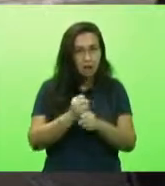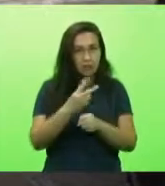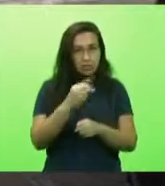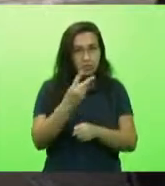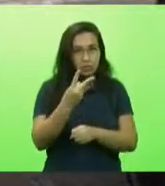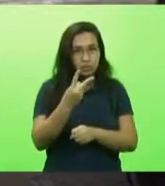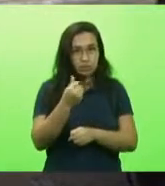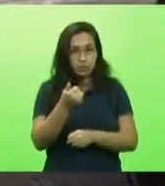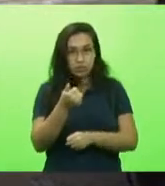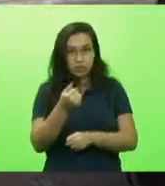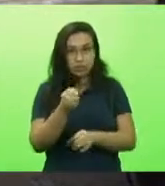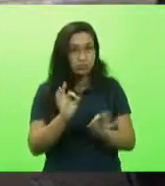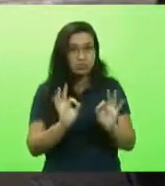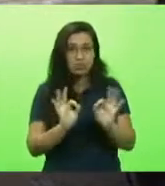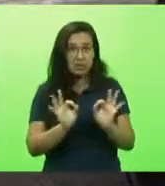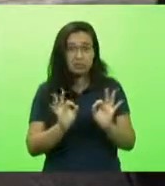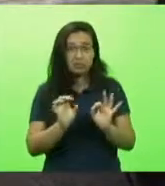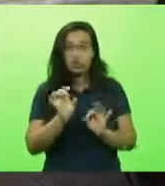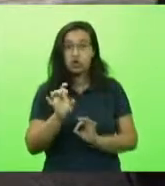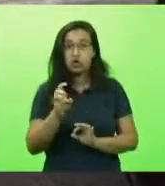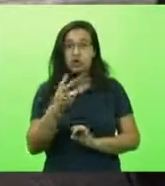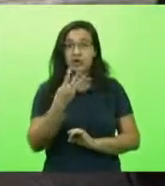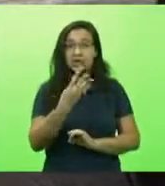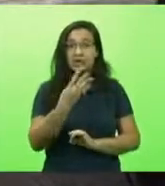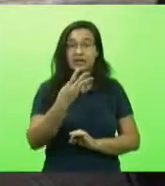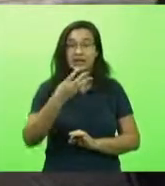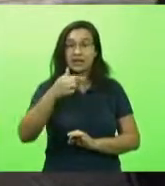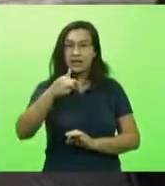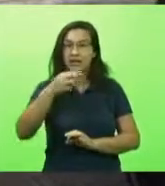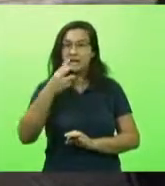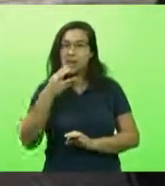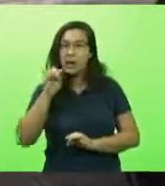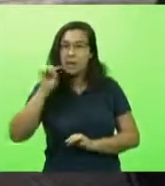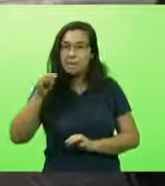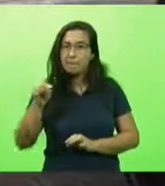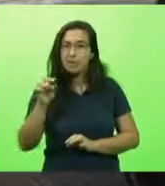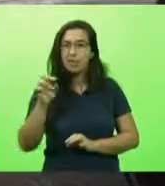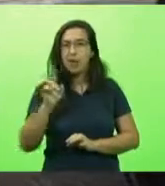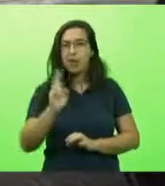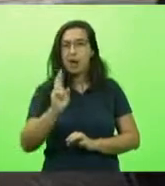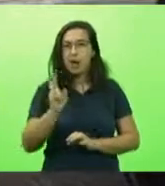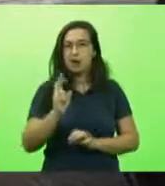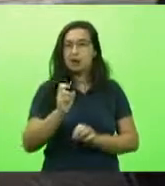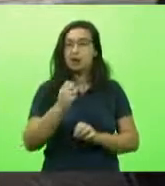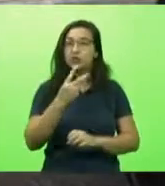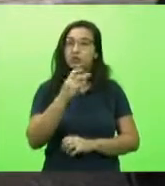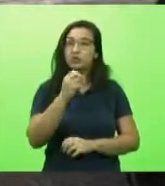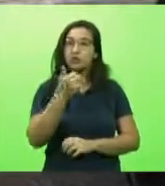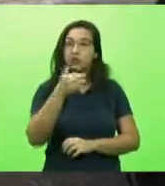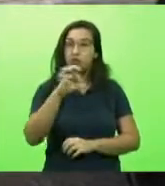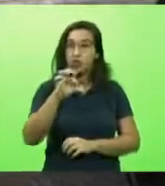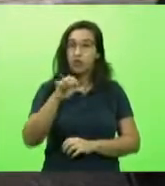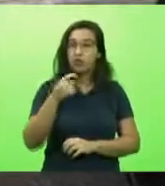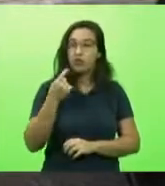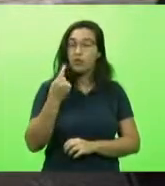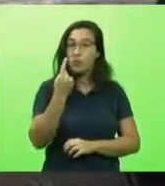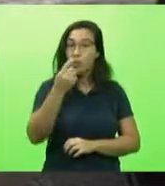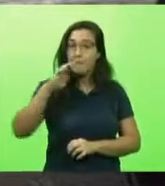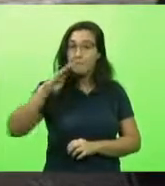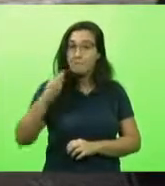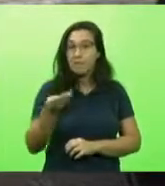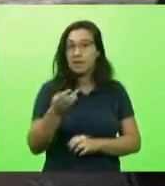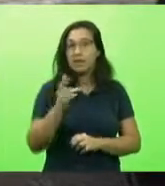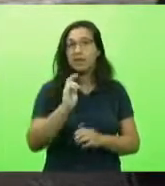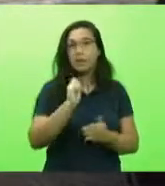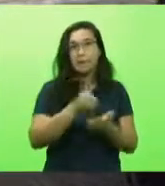376 mil reais, enquanto, em 2019, nós pagamos 1 bilhão de reais. Ou seja, o não pagamento